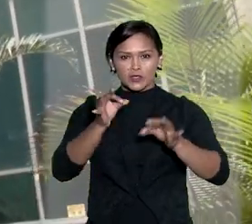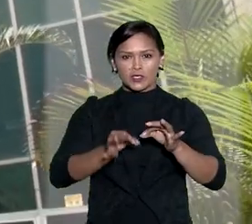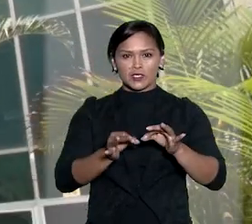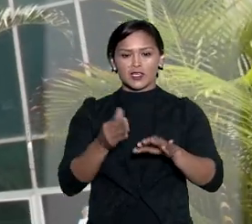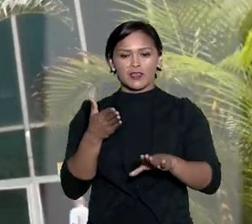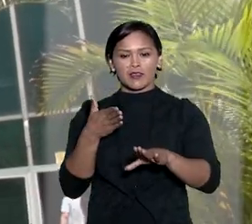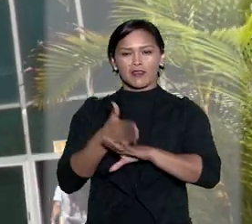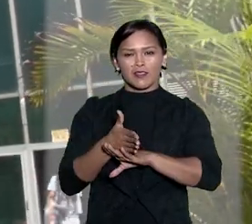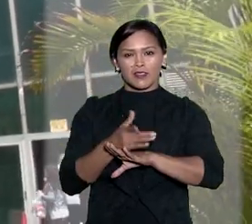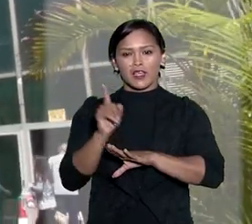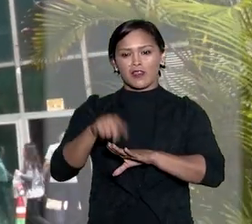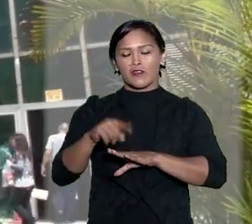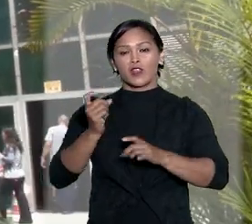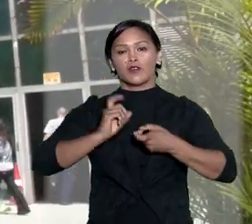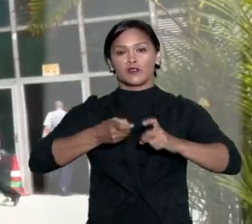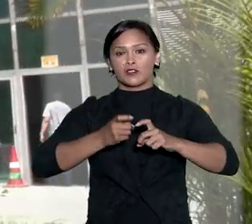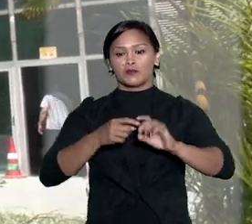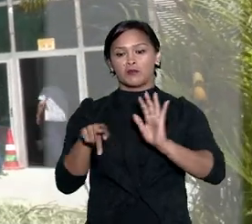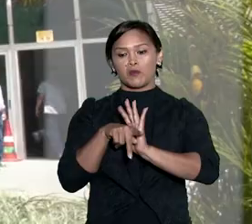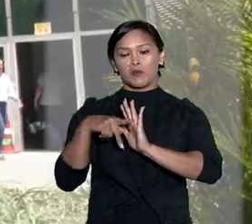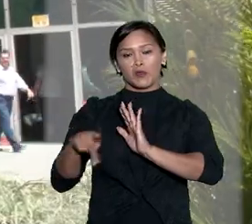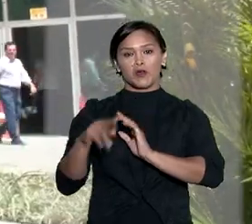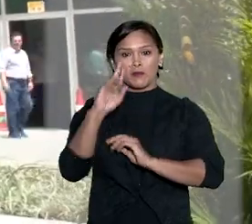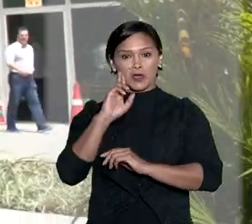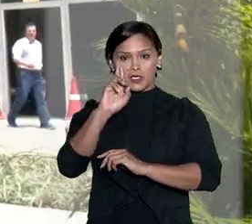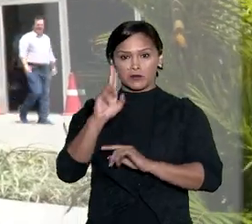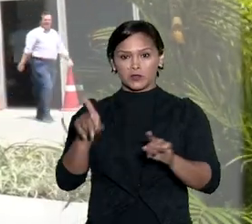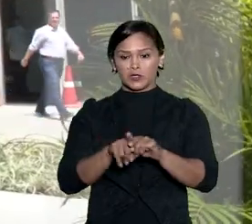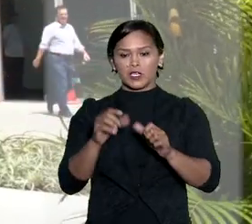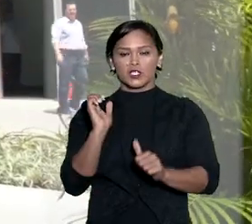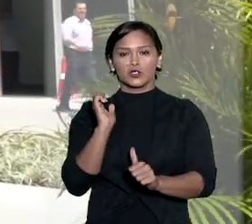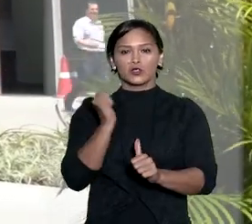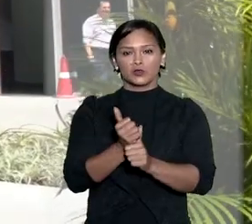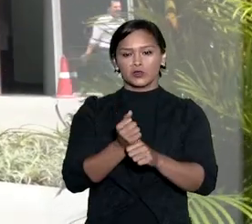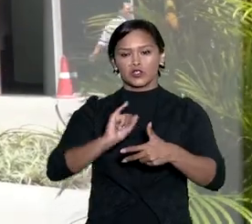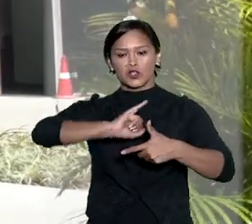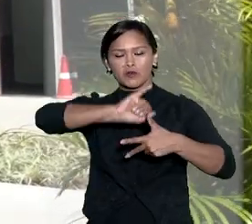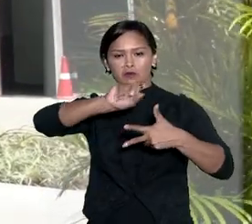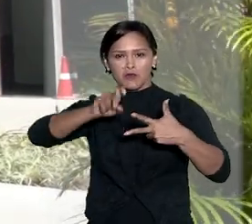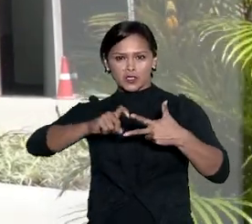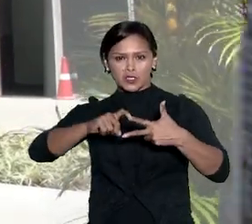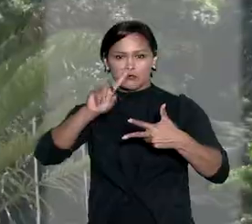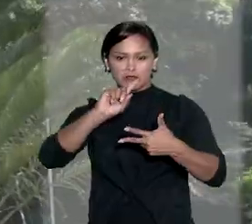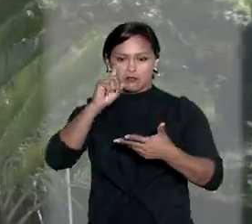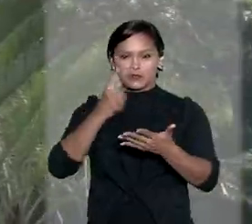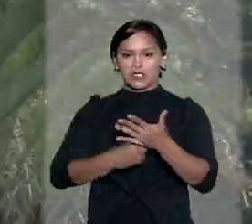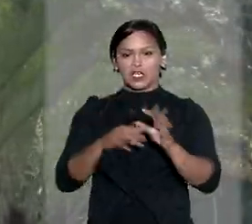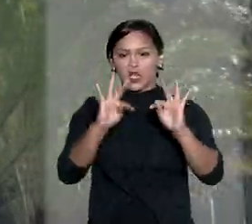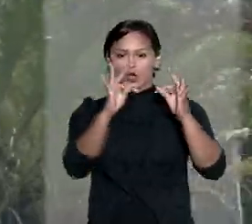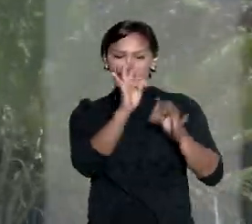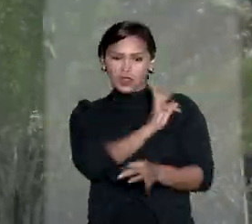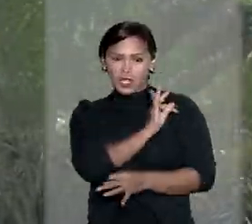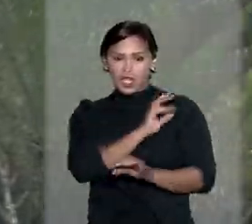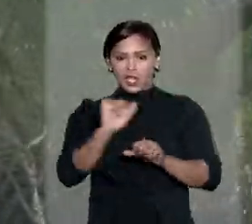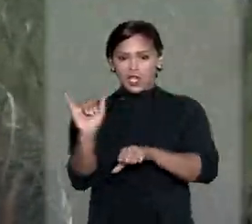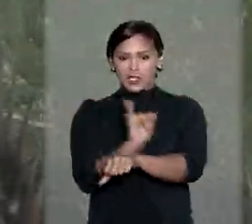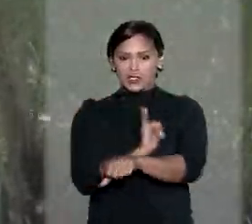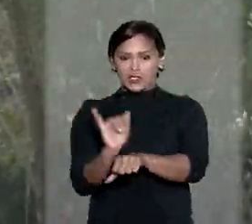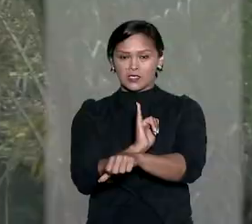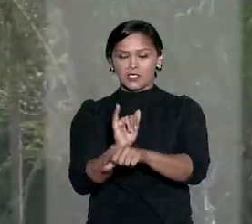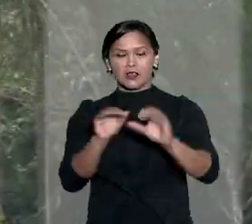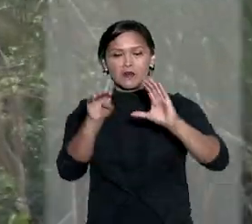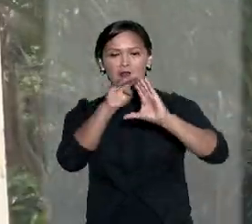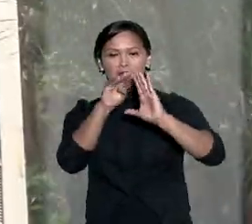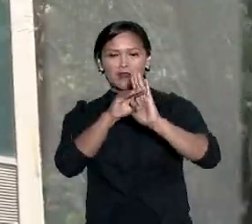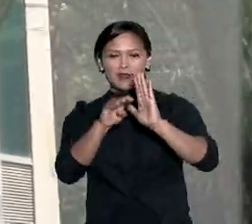Judiciário interferiu na seara administrativa e substituiu o Poder Executivo quanto à decisão técnico-estratégica